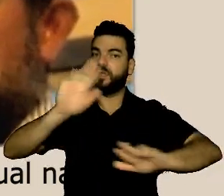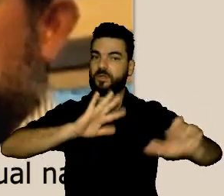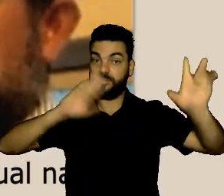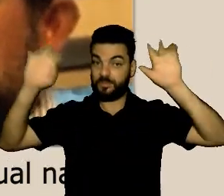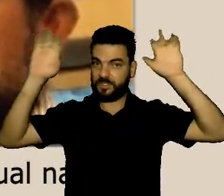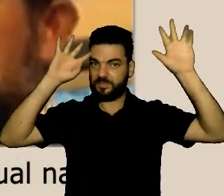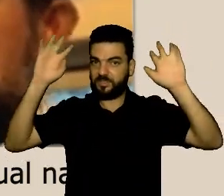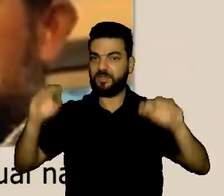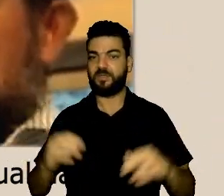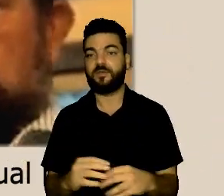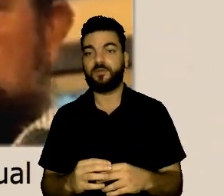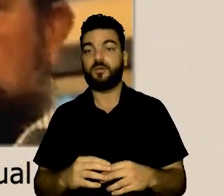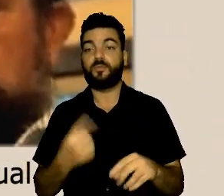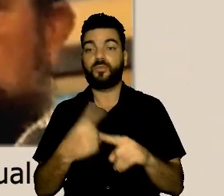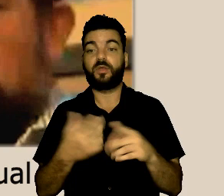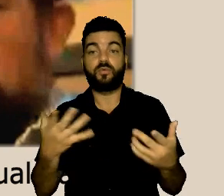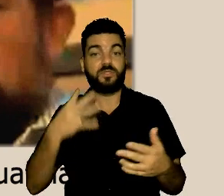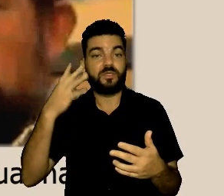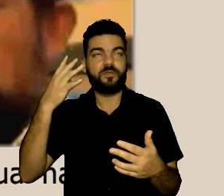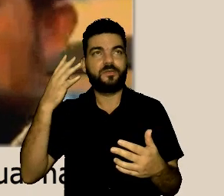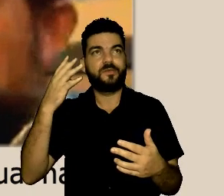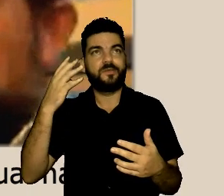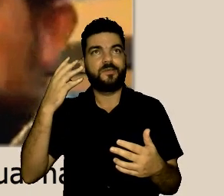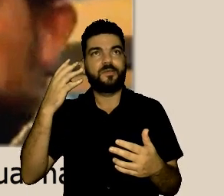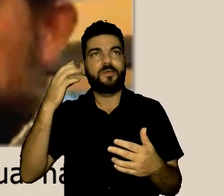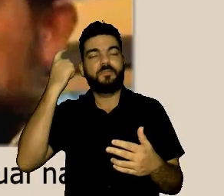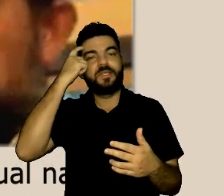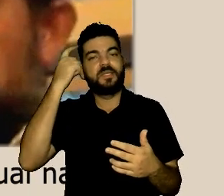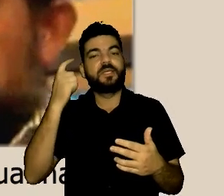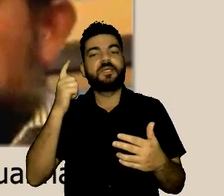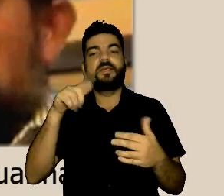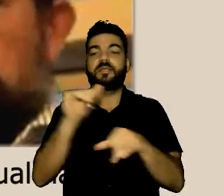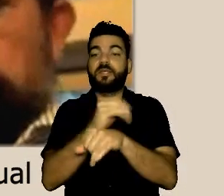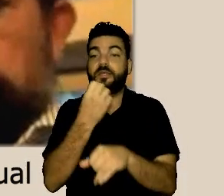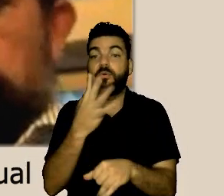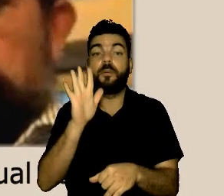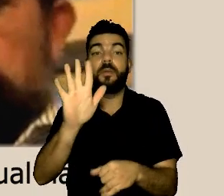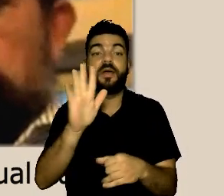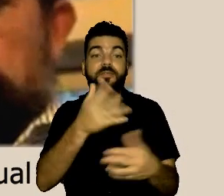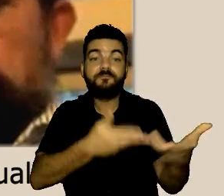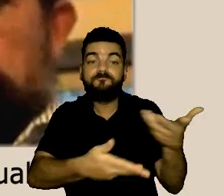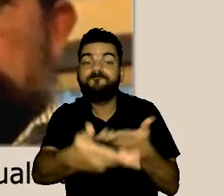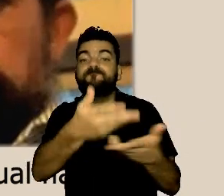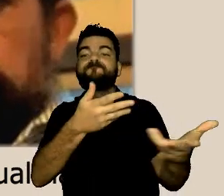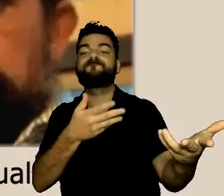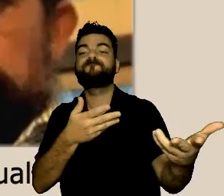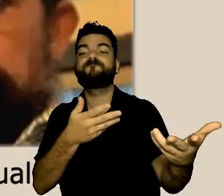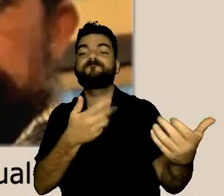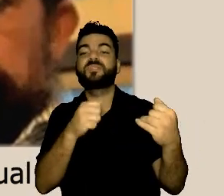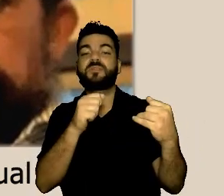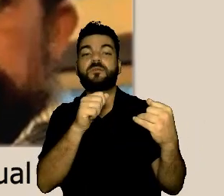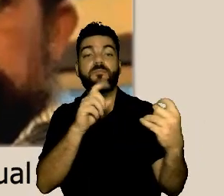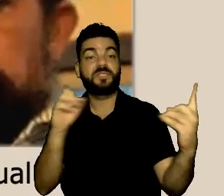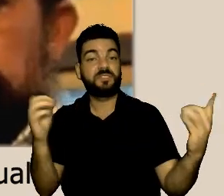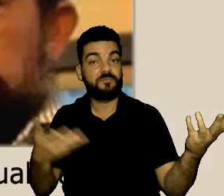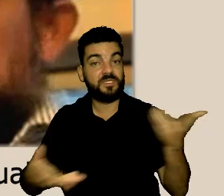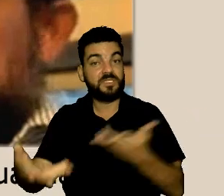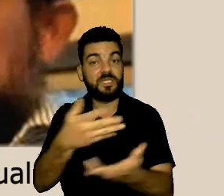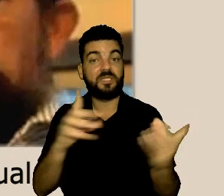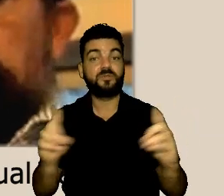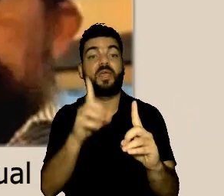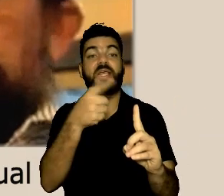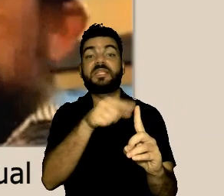nós temos que ter essa interrogação porque a nossa ferramenta teórica nós acreditamos e sabemos até que